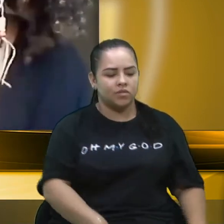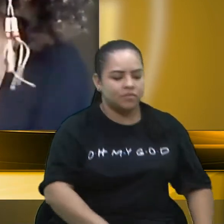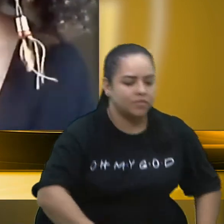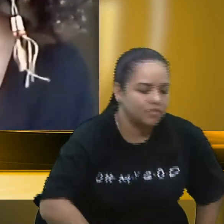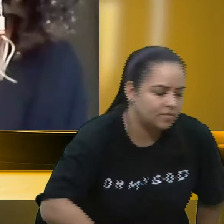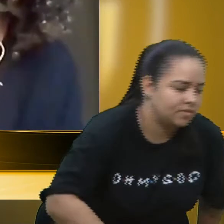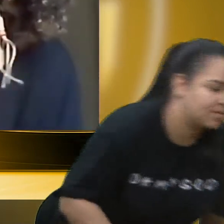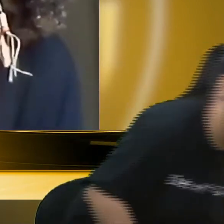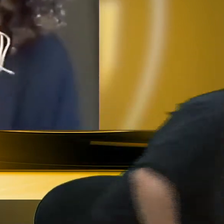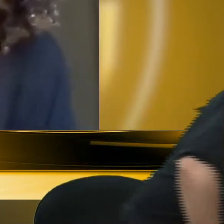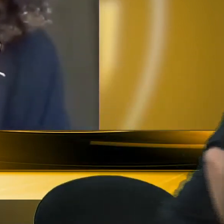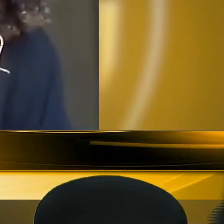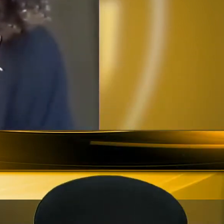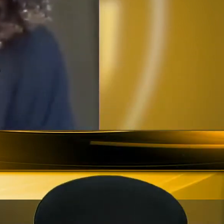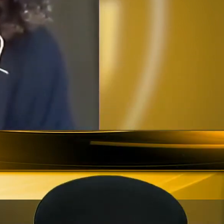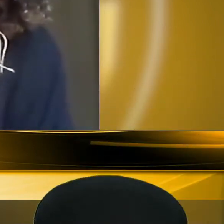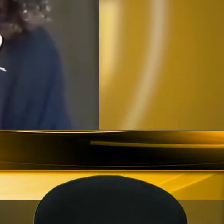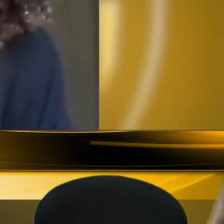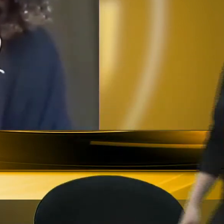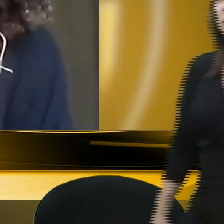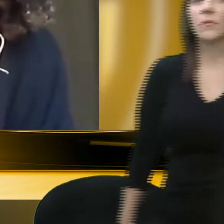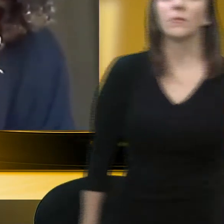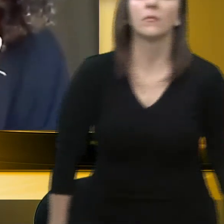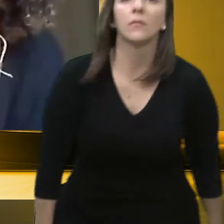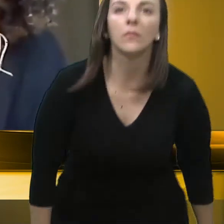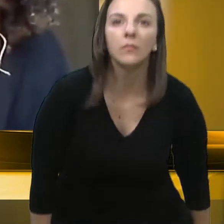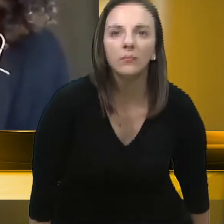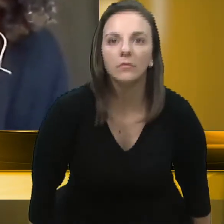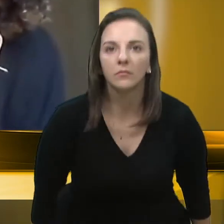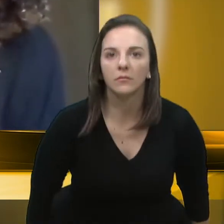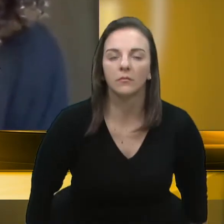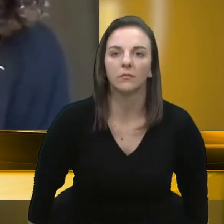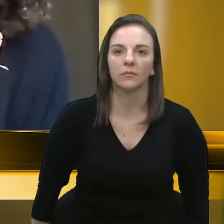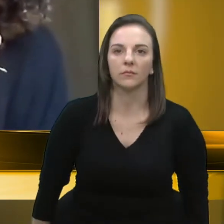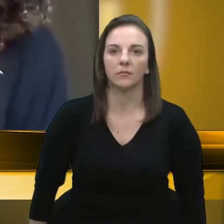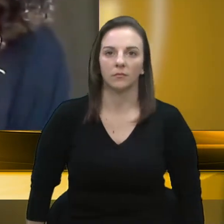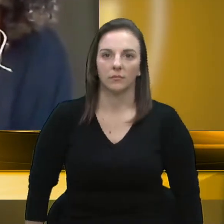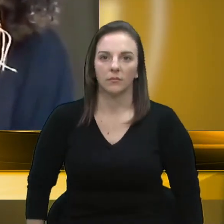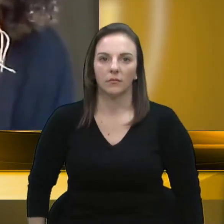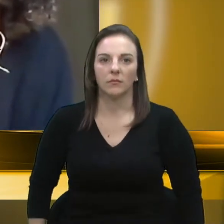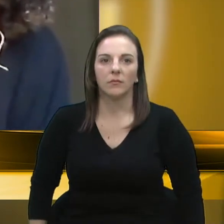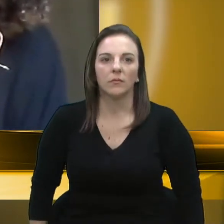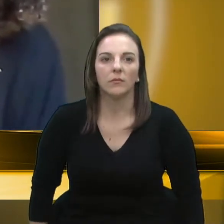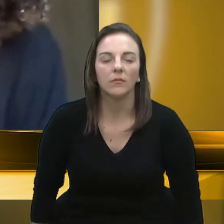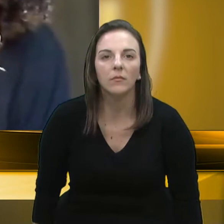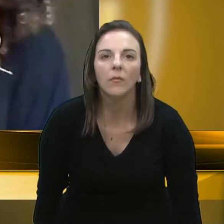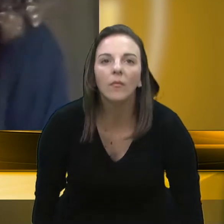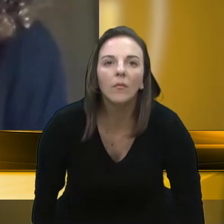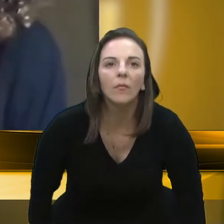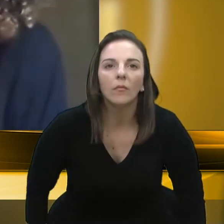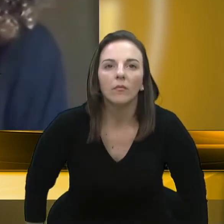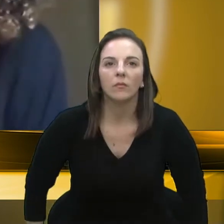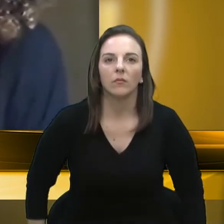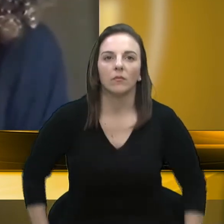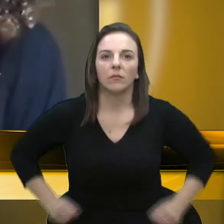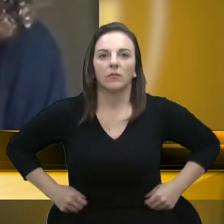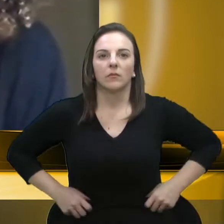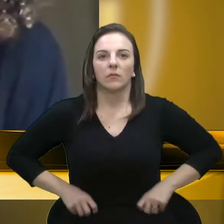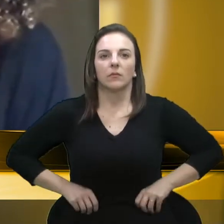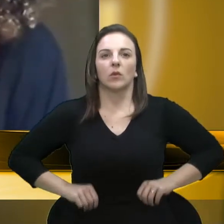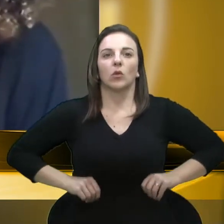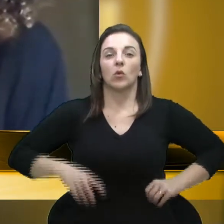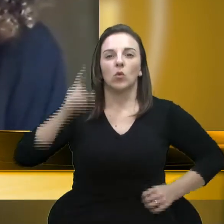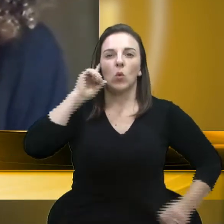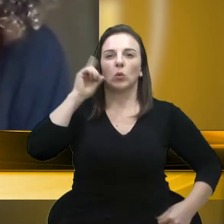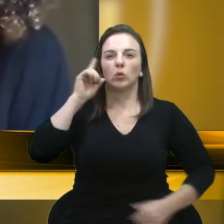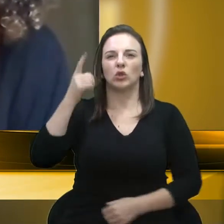os dias estamos sendo bombardeados por reclamações referentes à central de matrículas. A